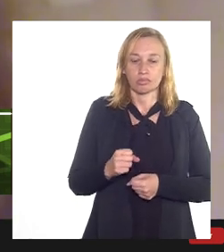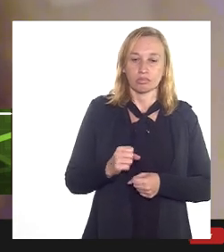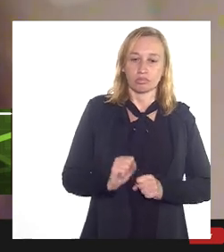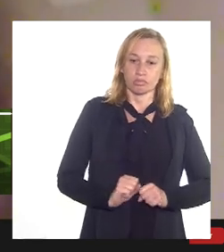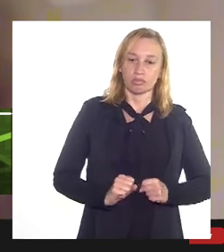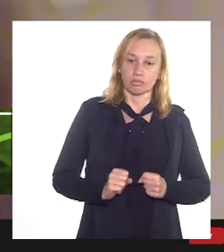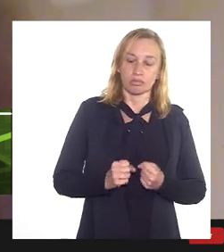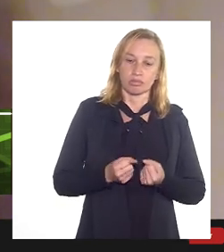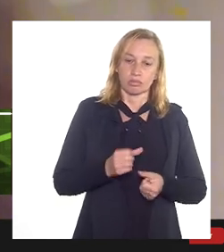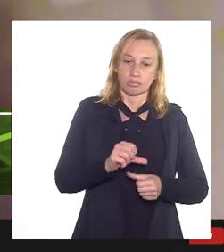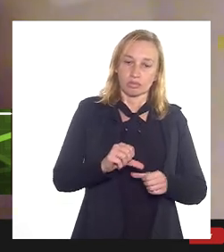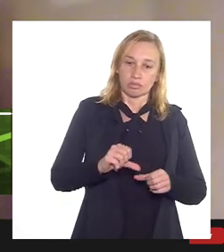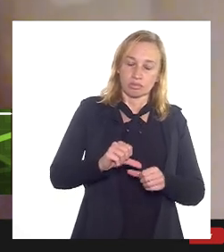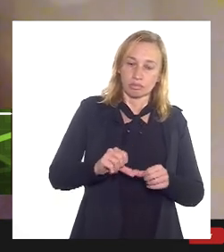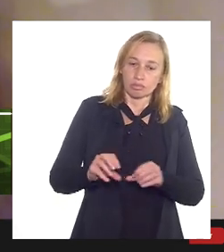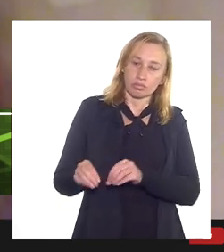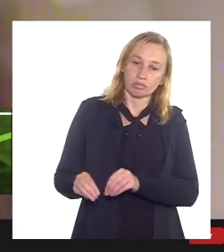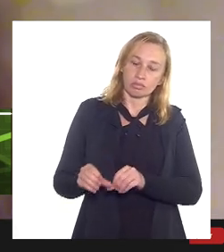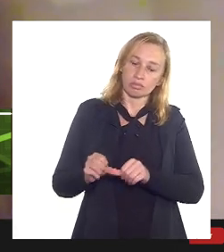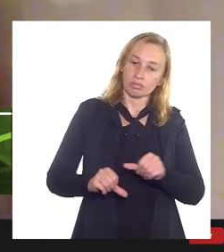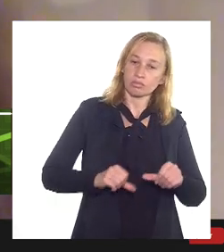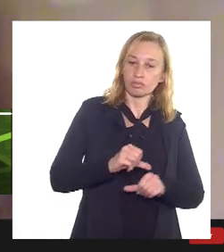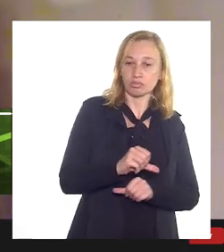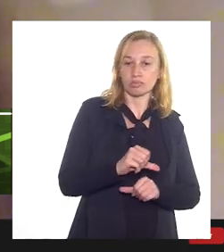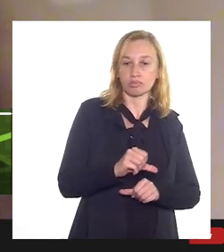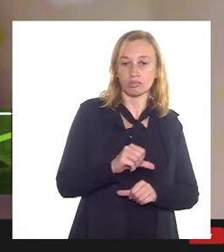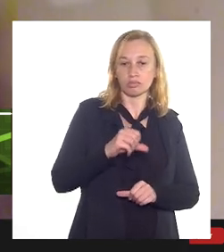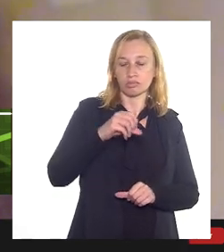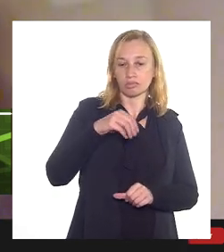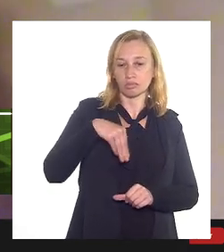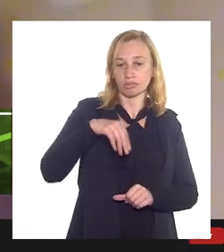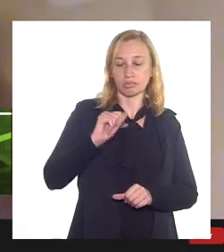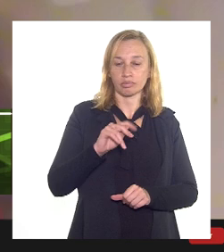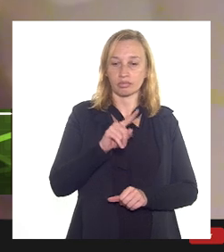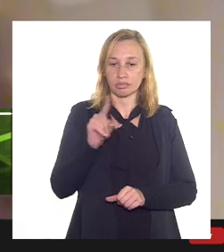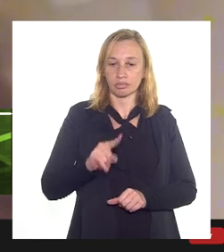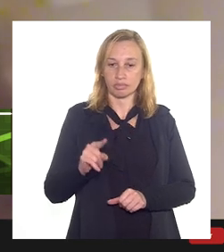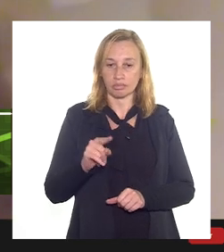transição da matriz energética, os países desenvolvidos estão buscando